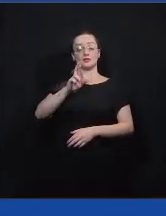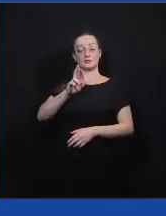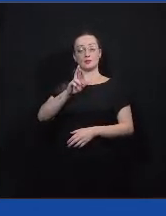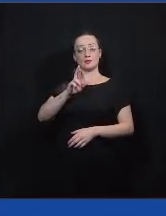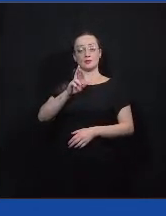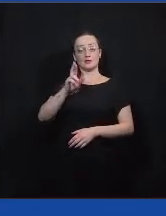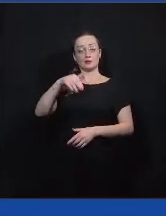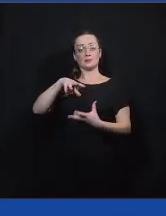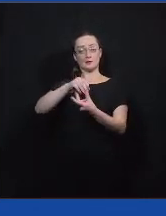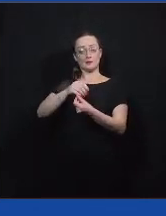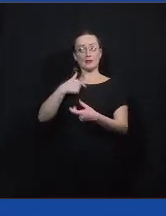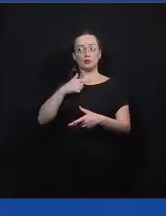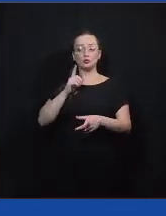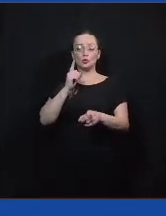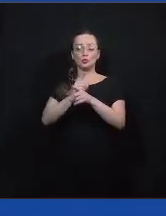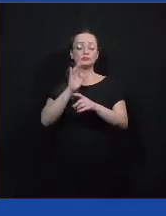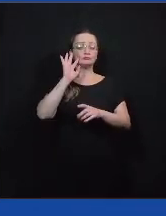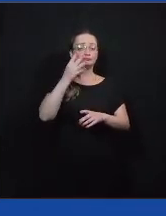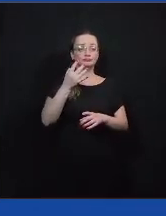saídas.